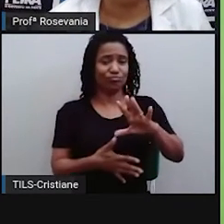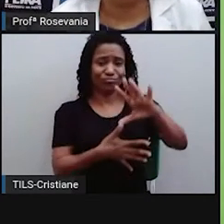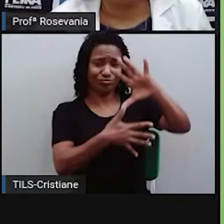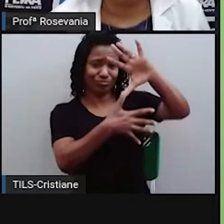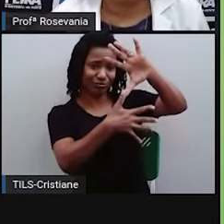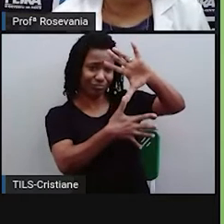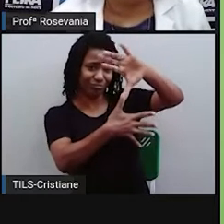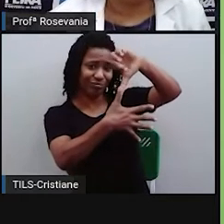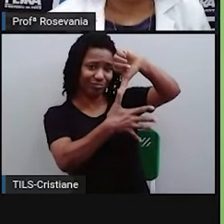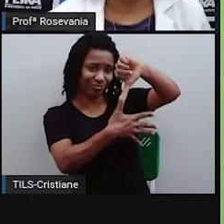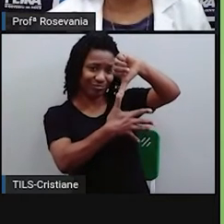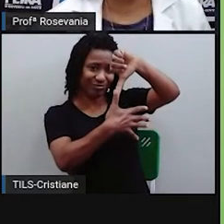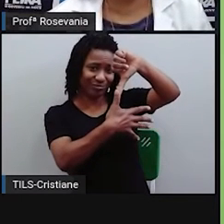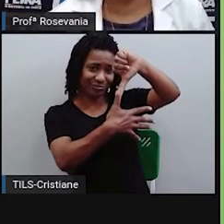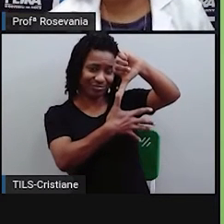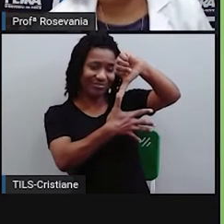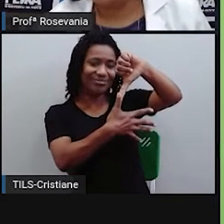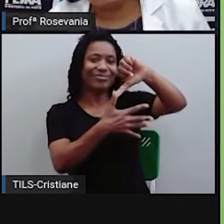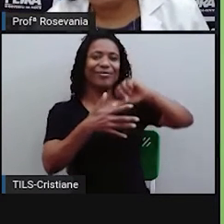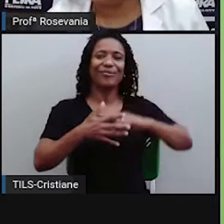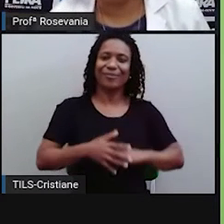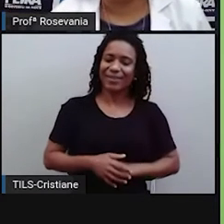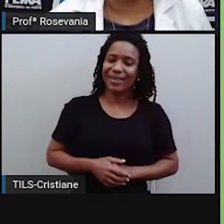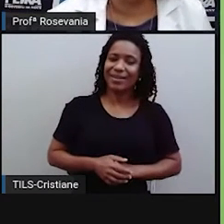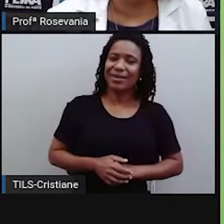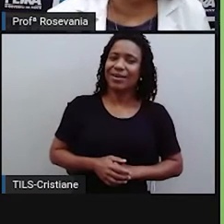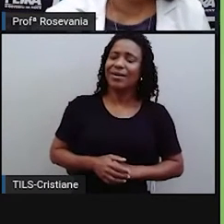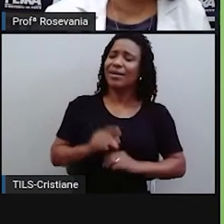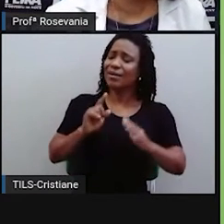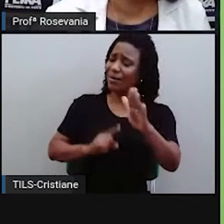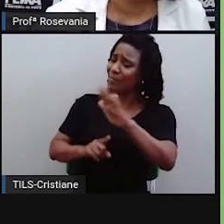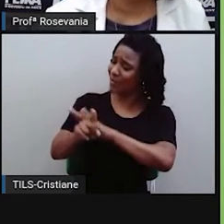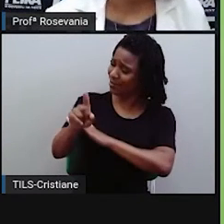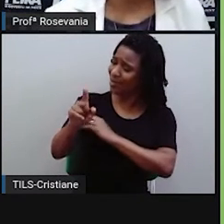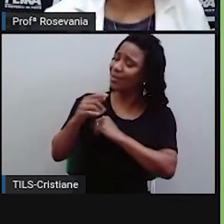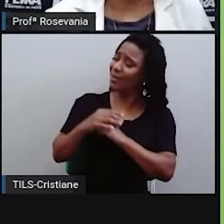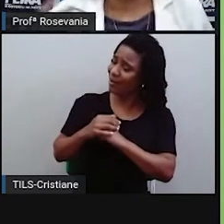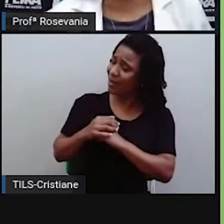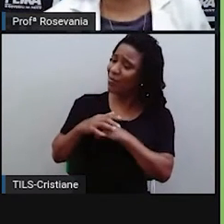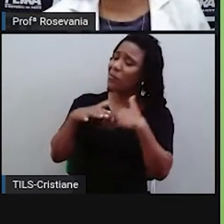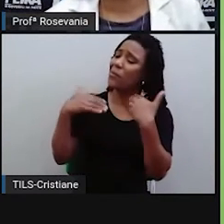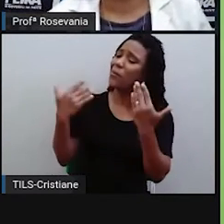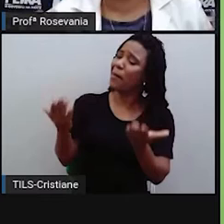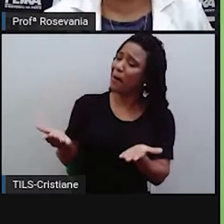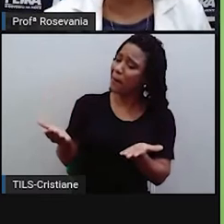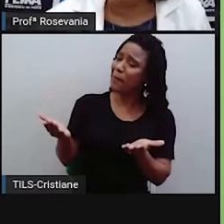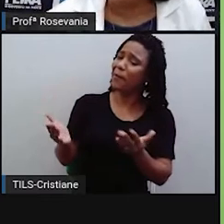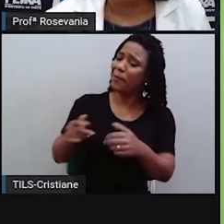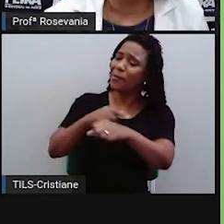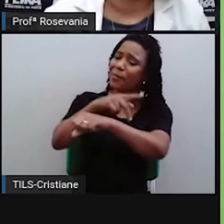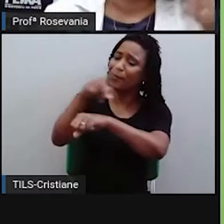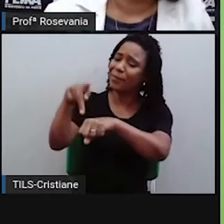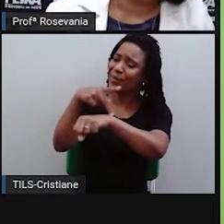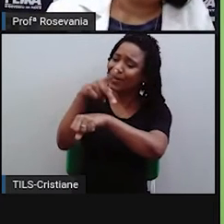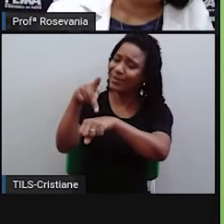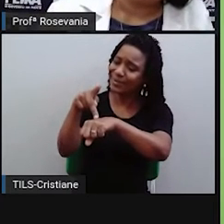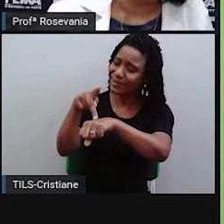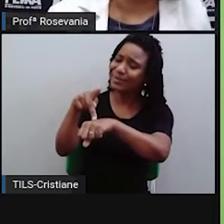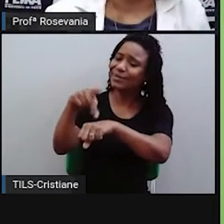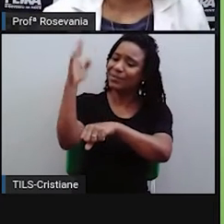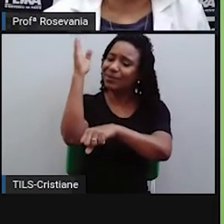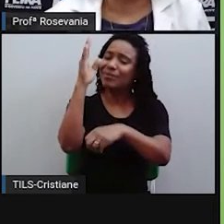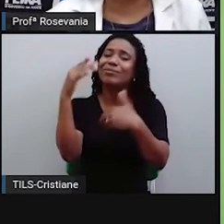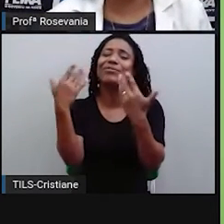país você mora, você responderia, eu moro no Brasil. E o Brasil fica em qual continente aí você